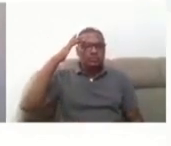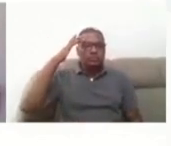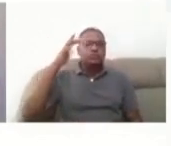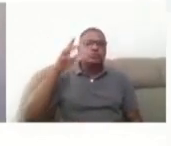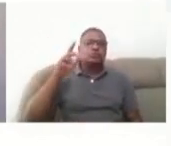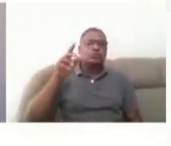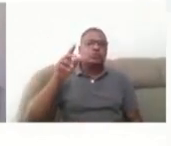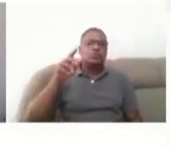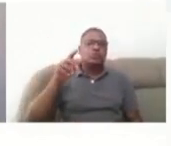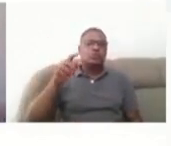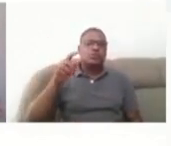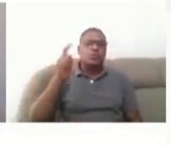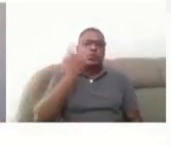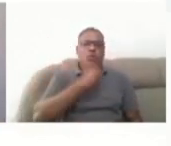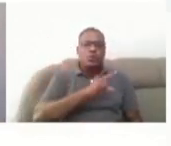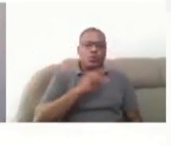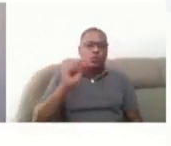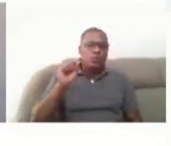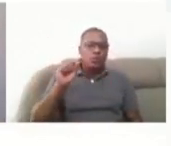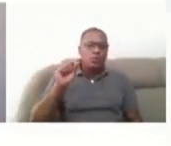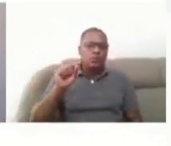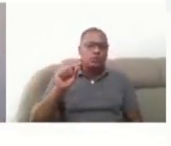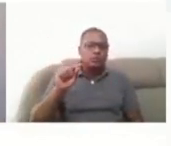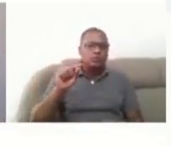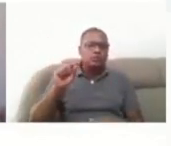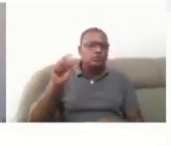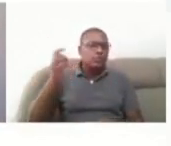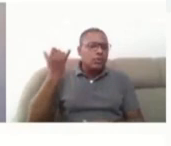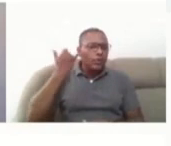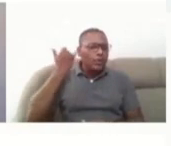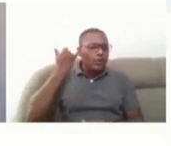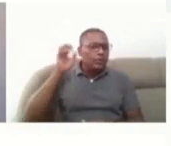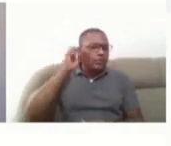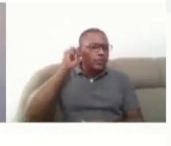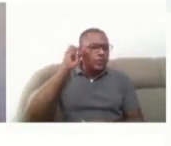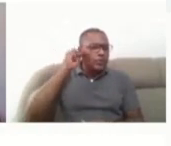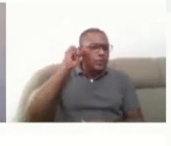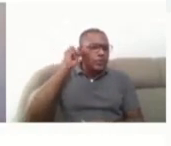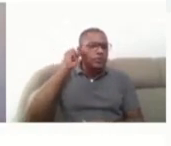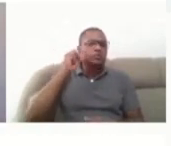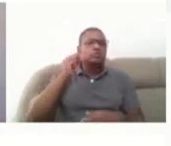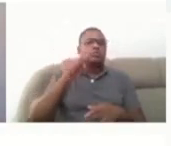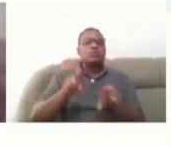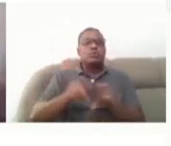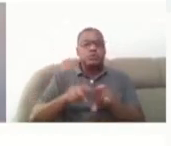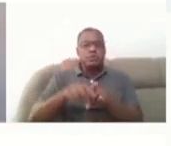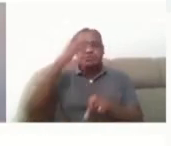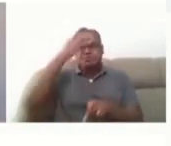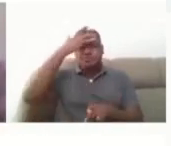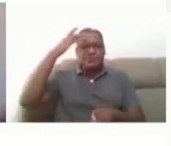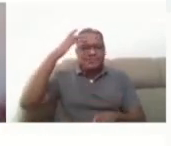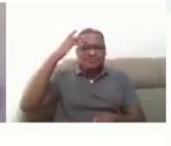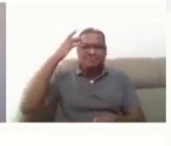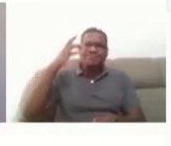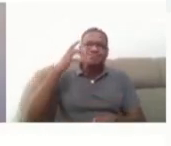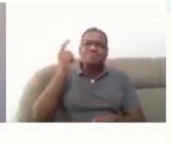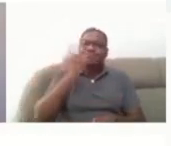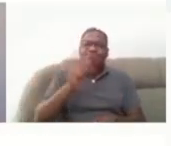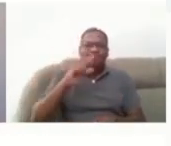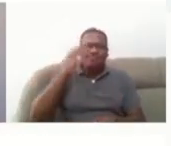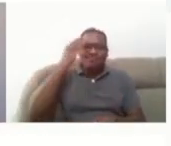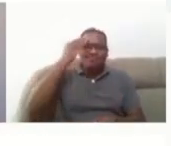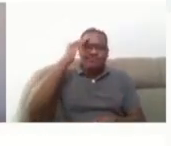esse gráfico por meio de um leitor de tela, como alguma pessoa que tenha dificuldade de interpretar os dados do